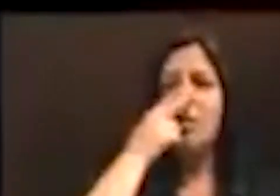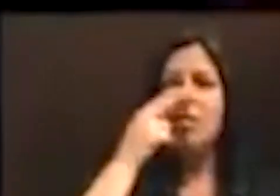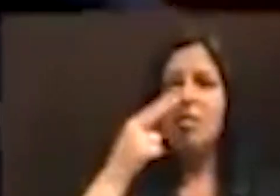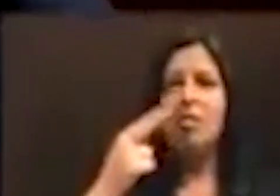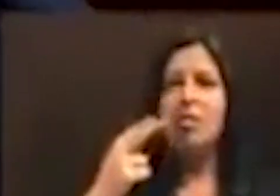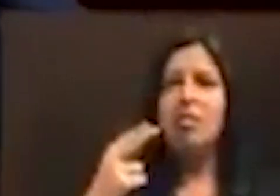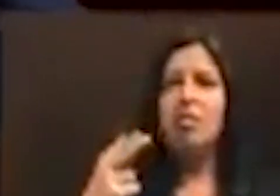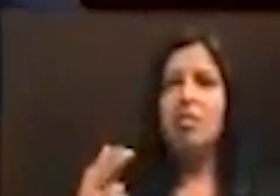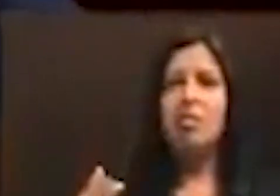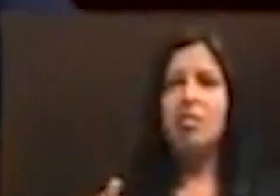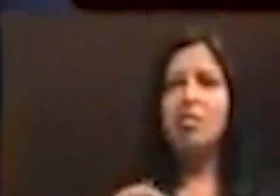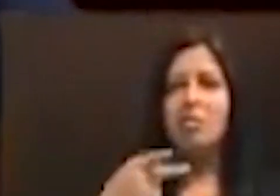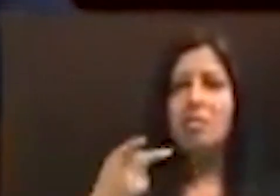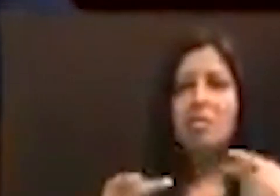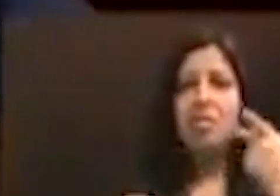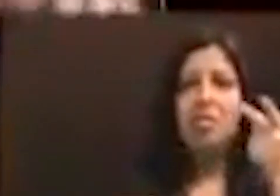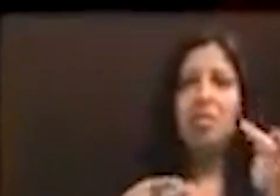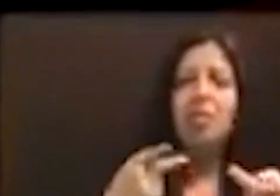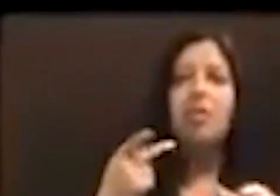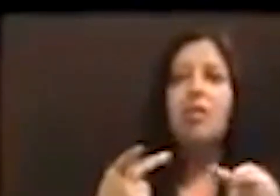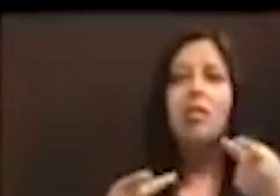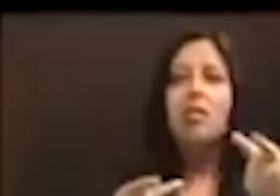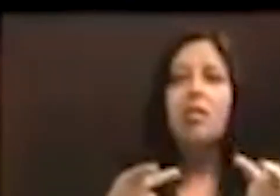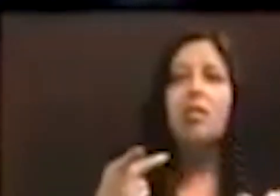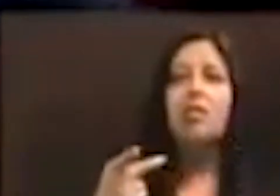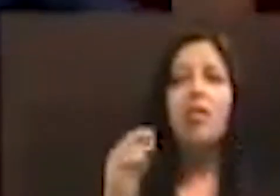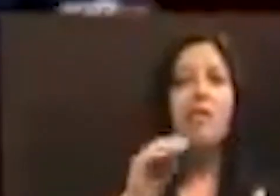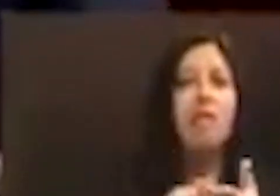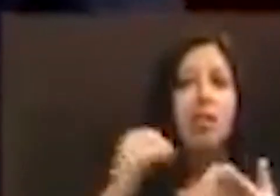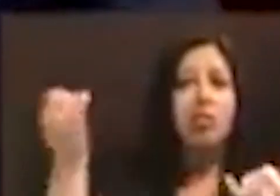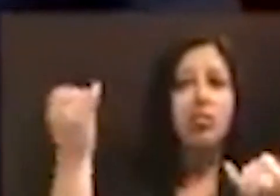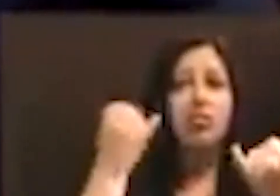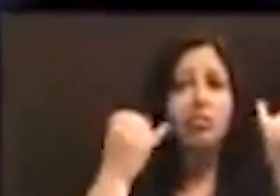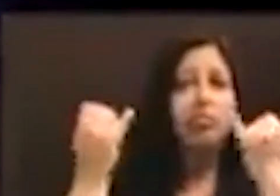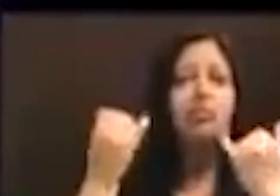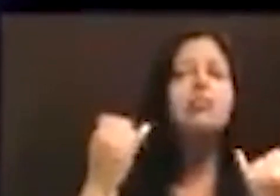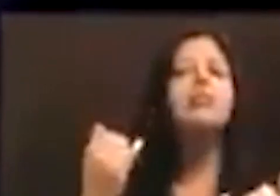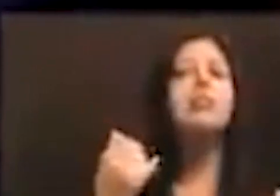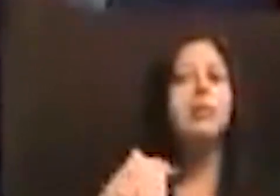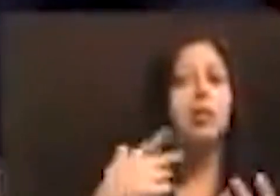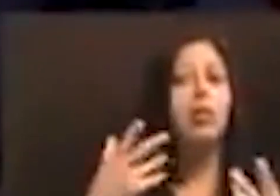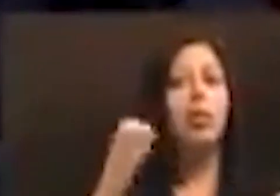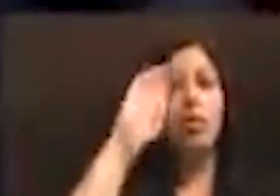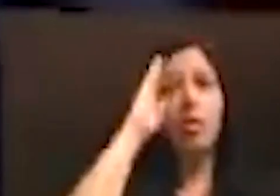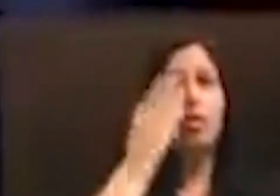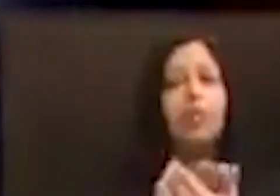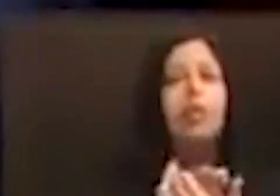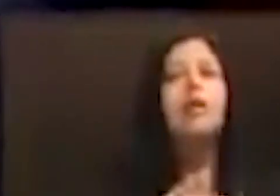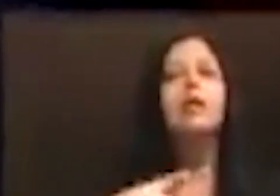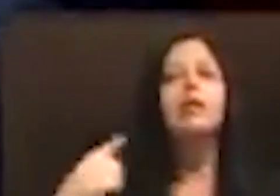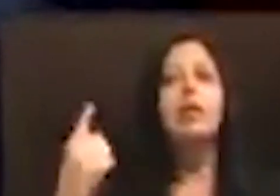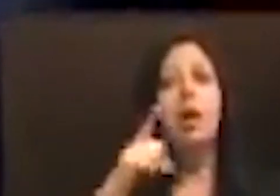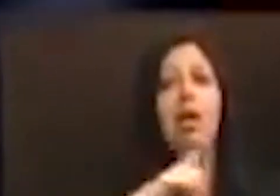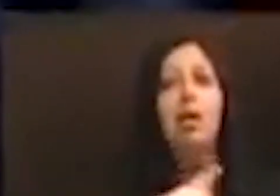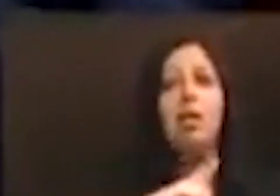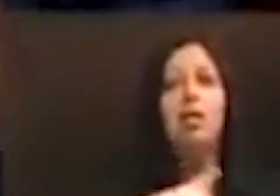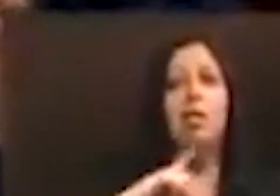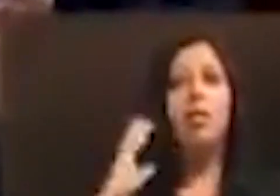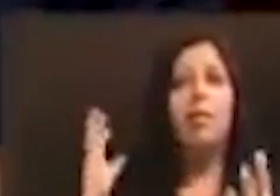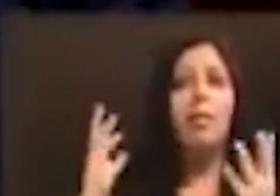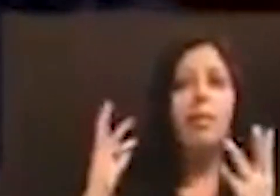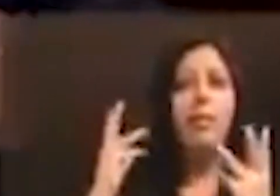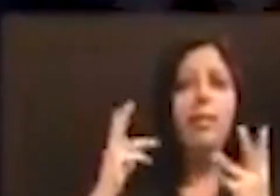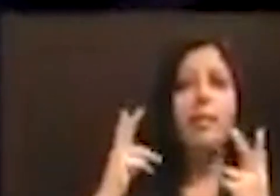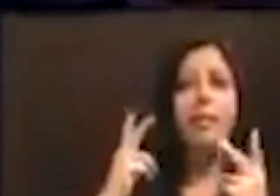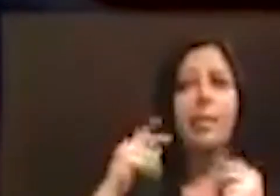provavelmente totalmente desinformada, é isso que eu quero acreditar, que nós queremos a recontagem dos